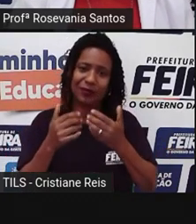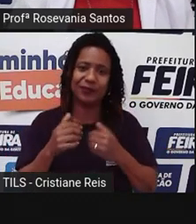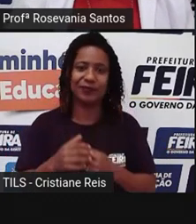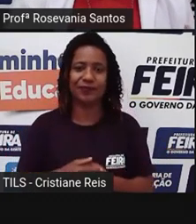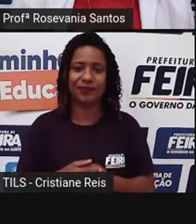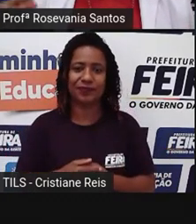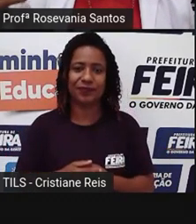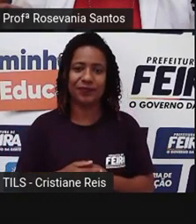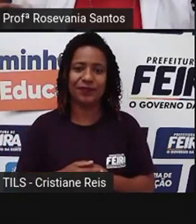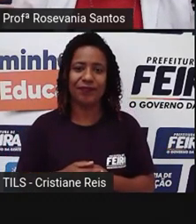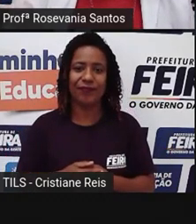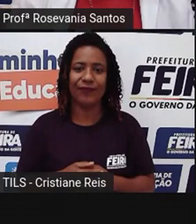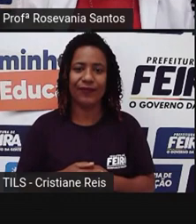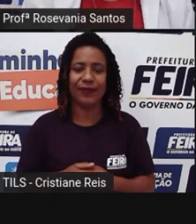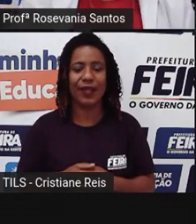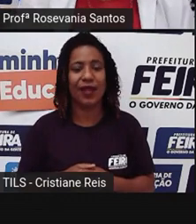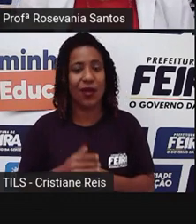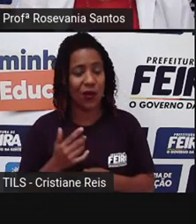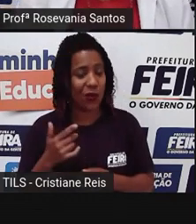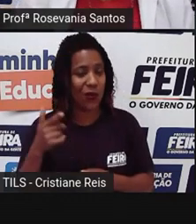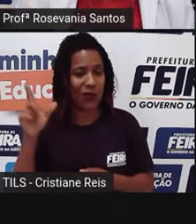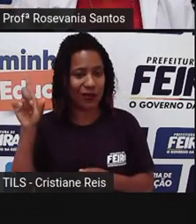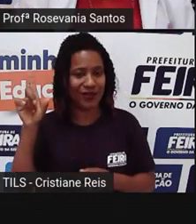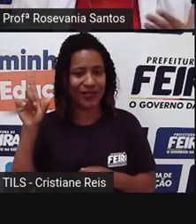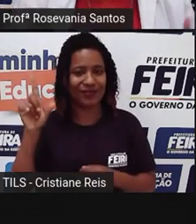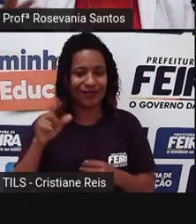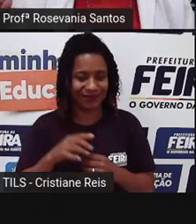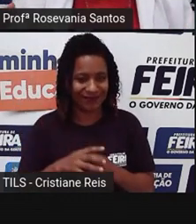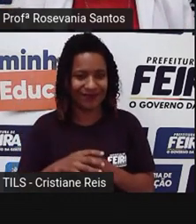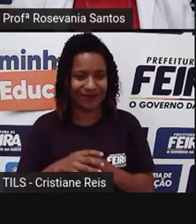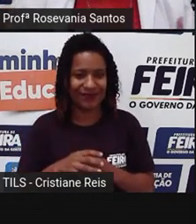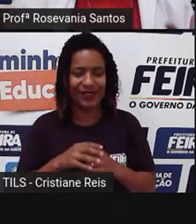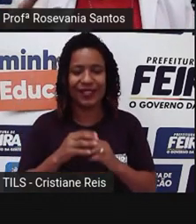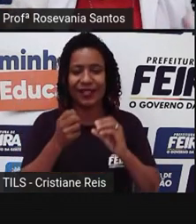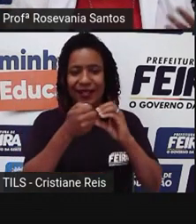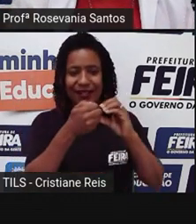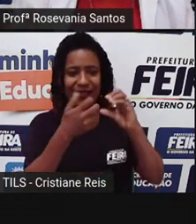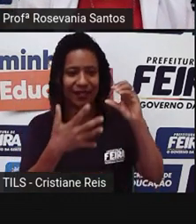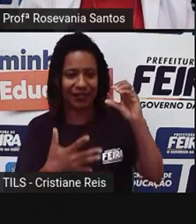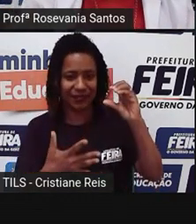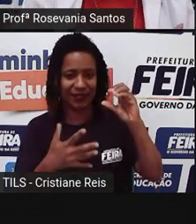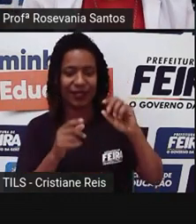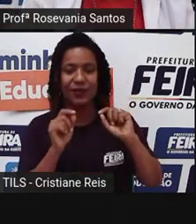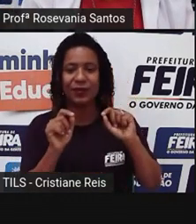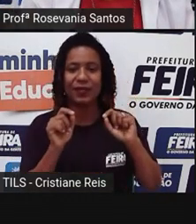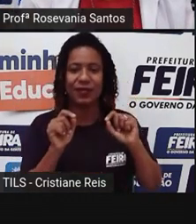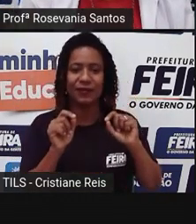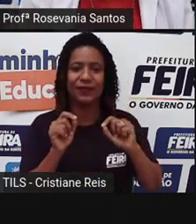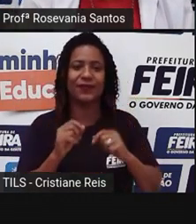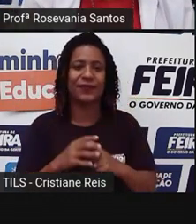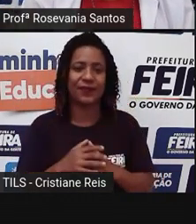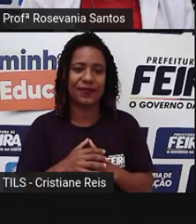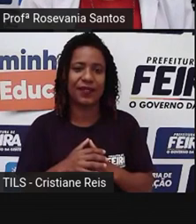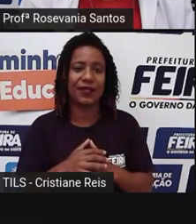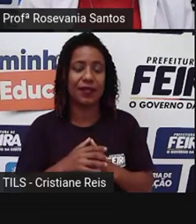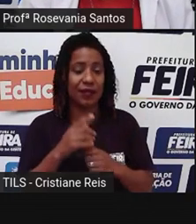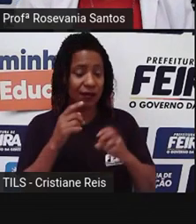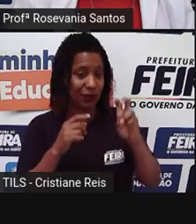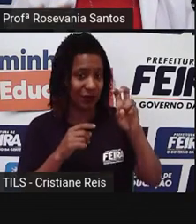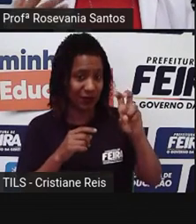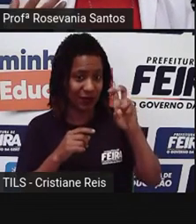E outra característica que é o principal, né? Porque a gente, quando entramos no capitalismo, a gente saiu muito dessa ideia do